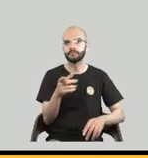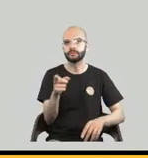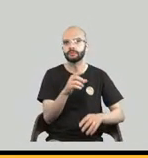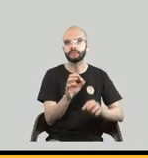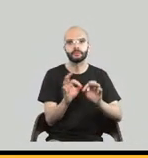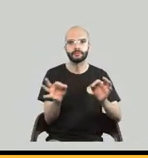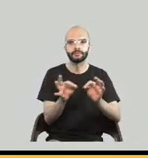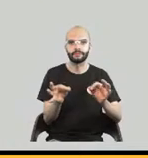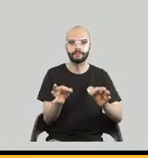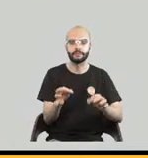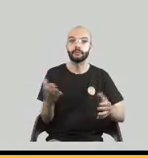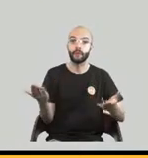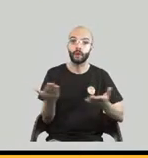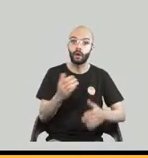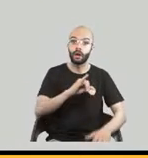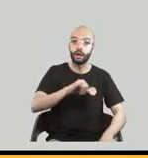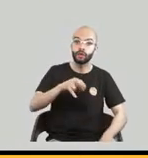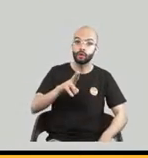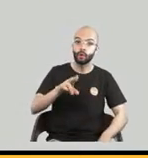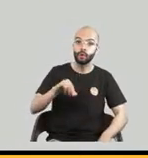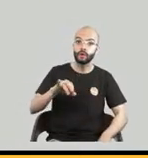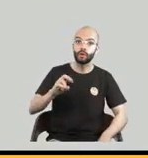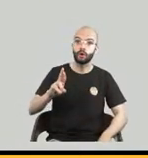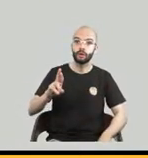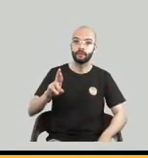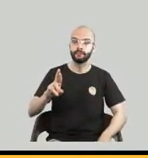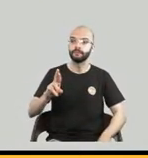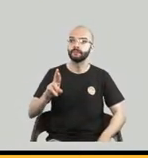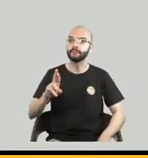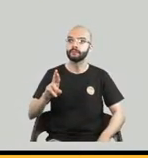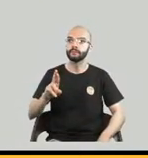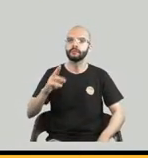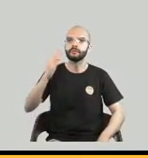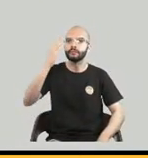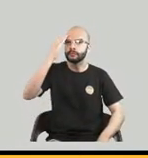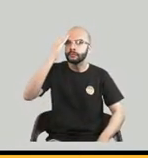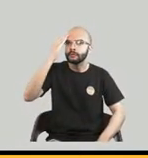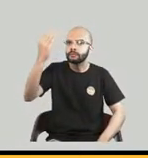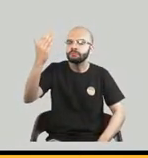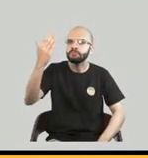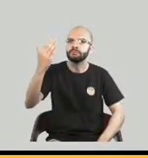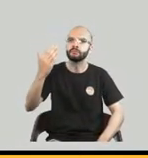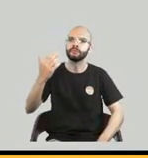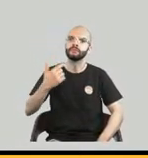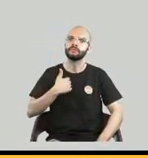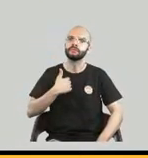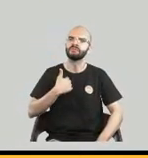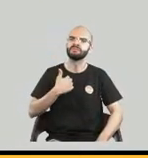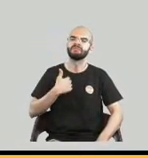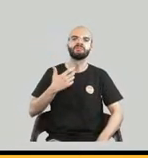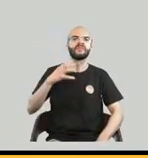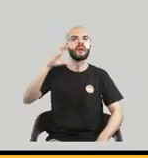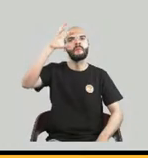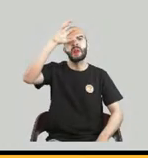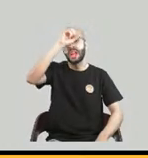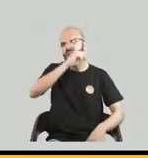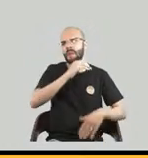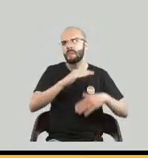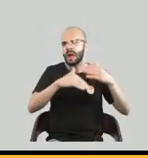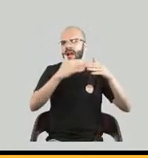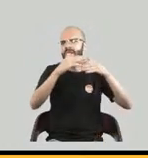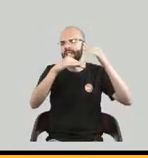legal obrigado a todos vocês foi uma honra participar desse bate-papo aprendi muito conheci pessoas